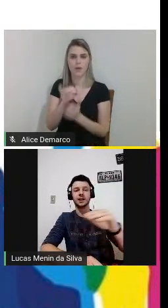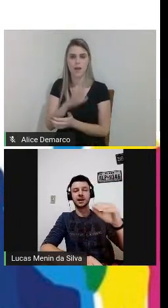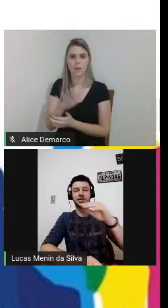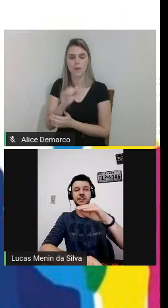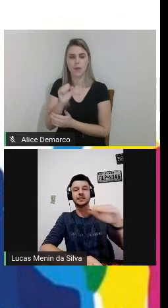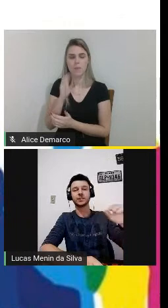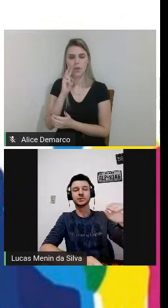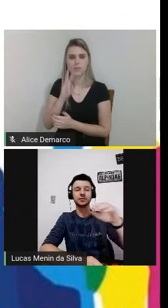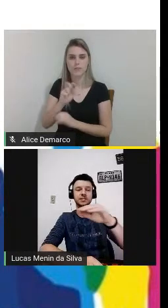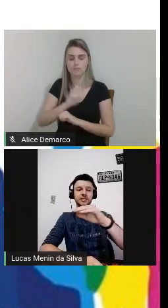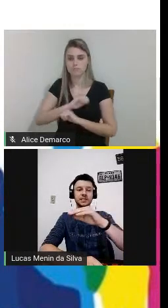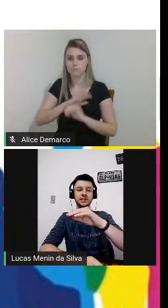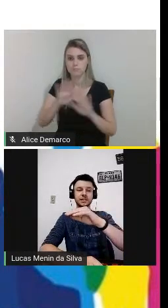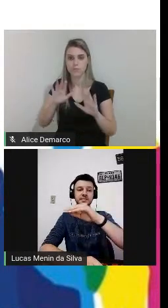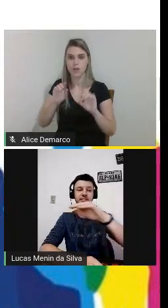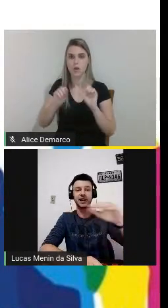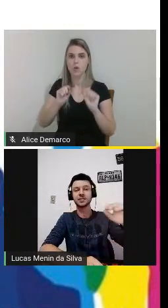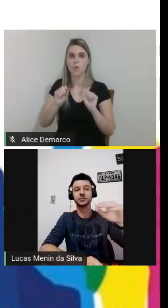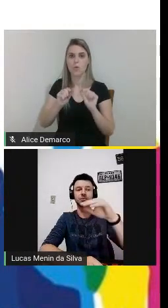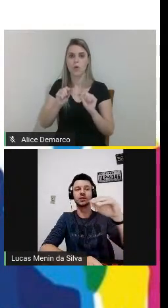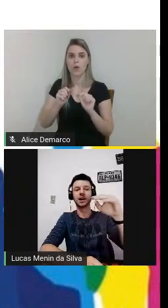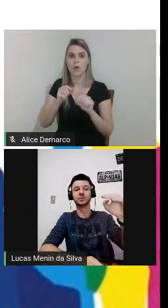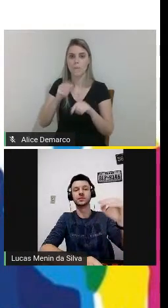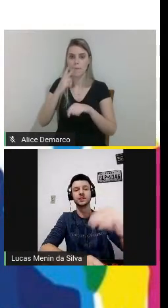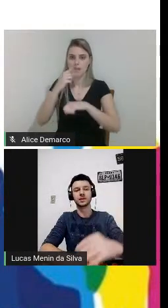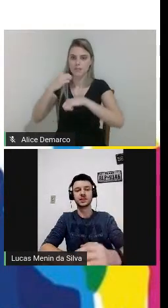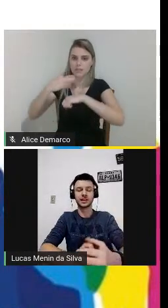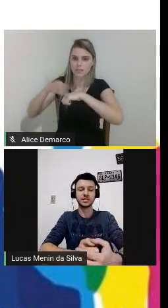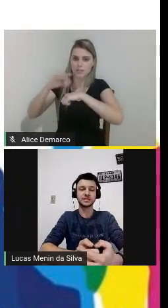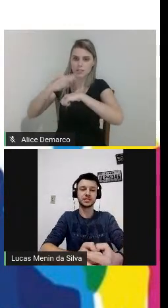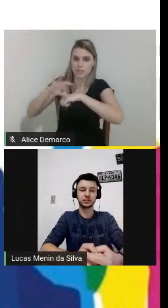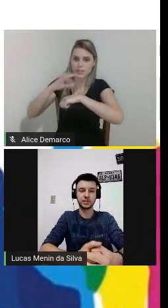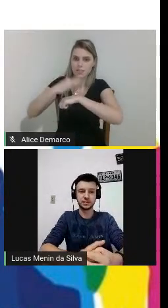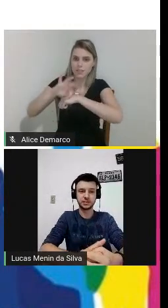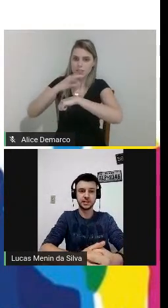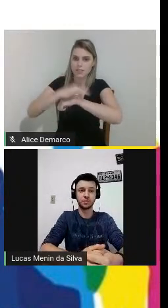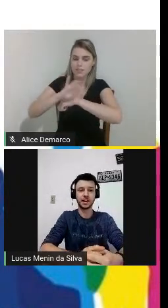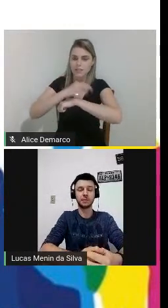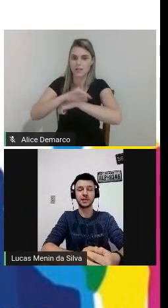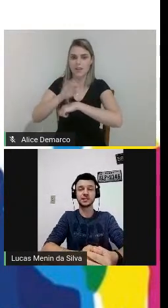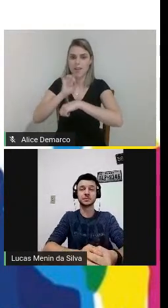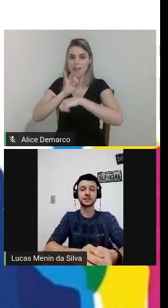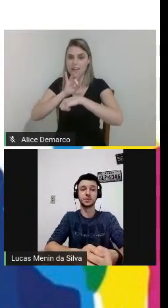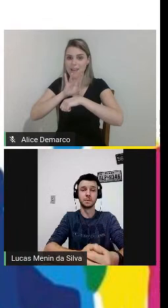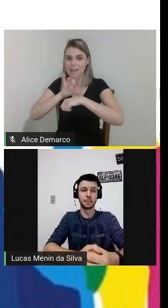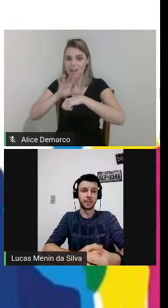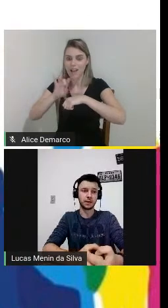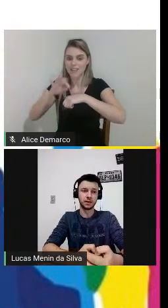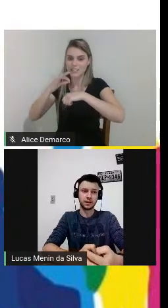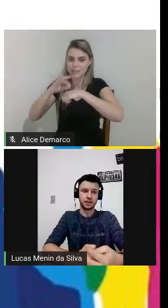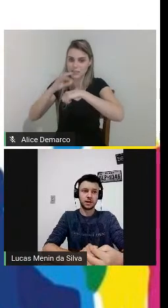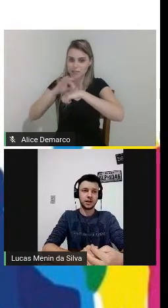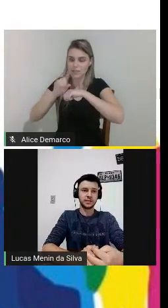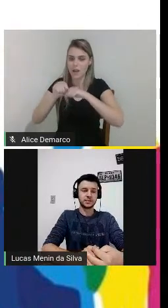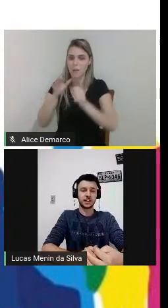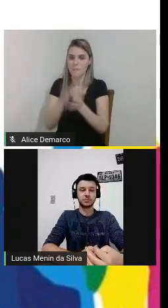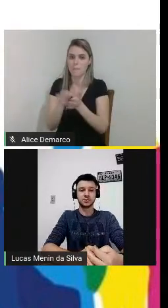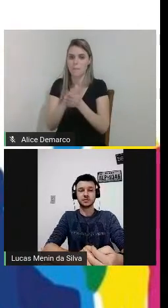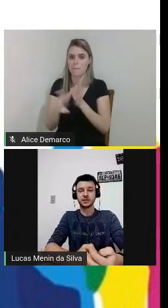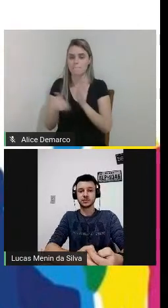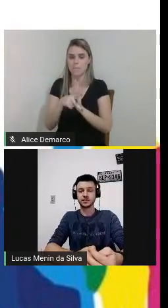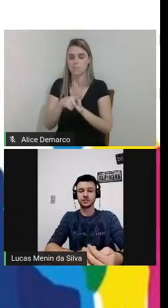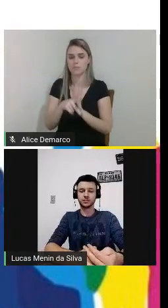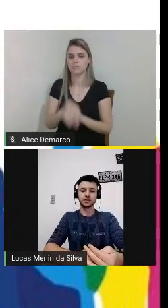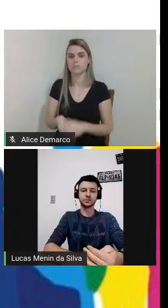a linha como se fosse riscado o cabo e cada risquinho desses é uma camada de impressão esses